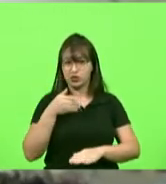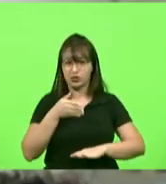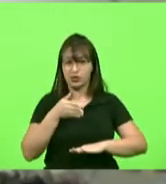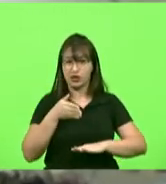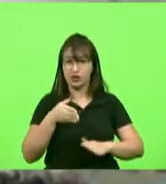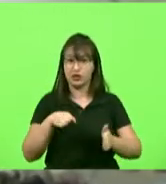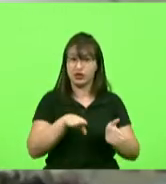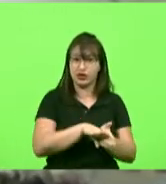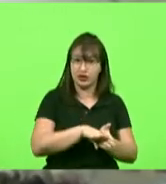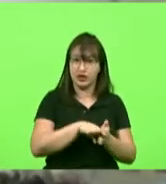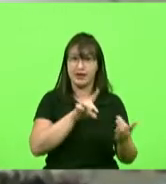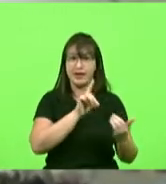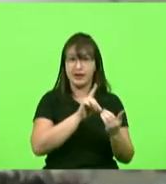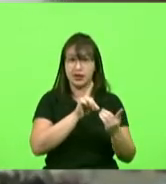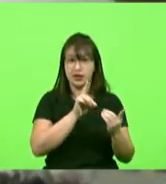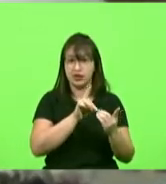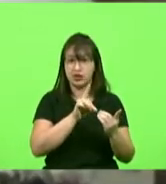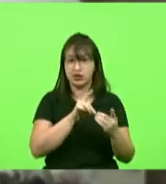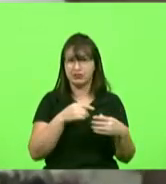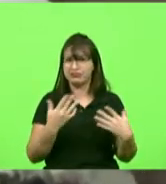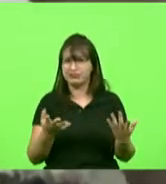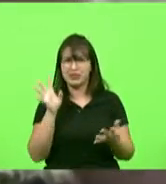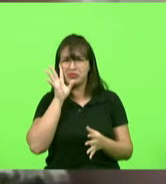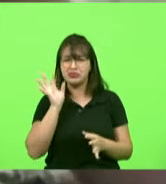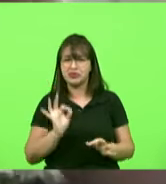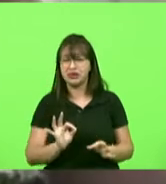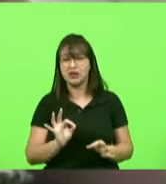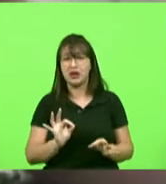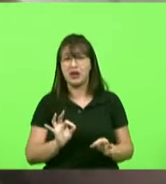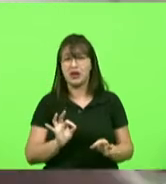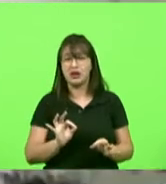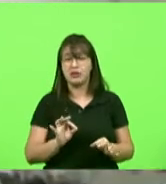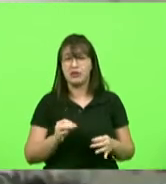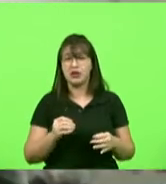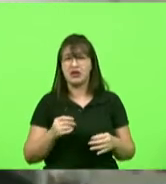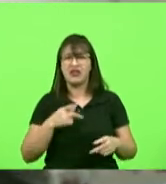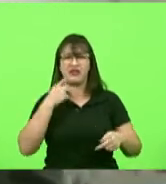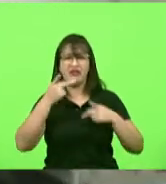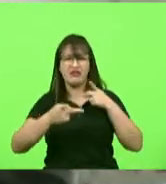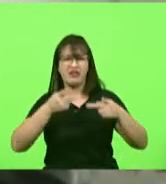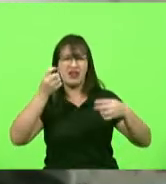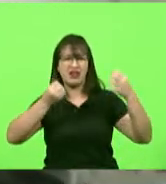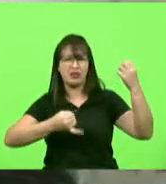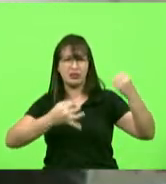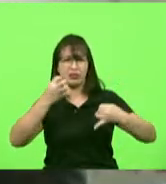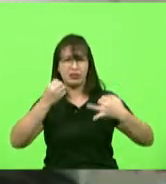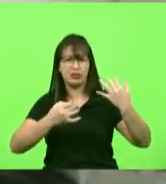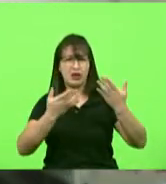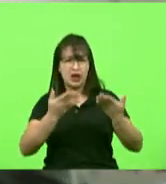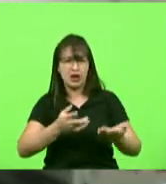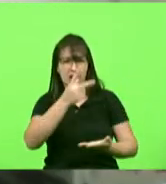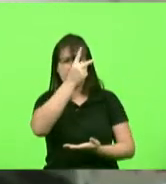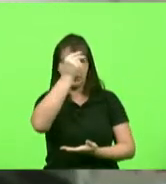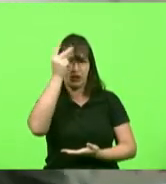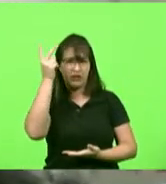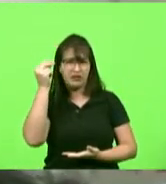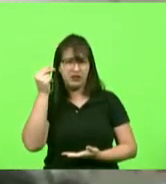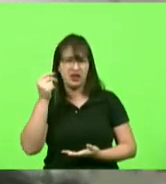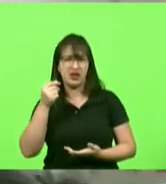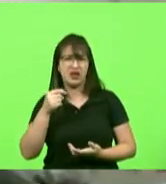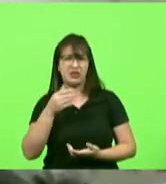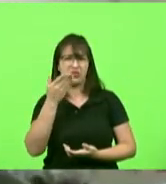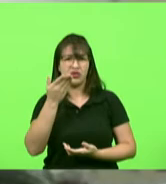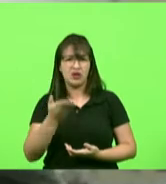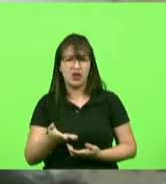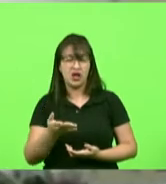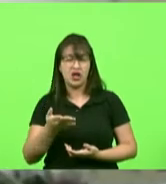isso daria certo então o que a gente não pode é recortar a fala do prefeito recortar o que nos